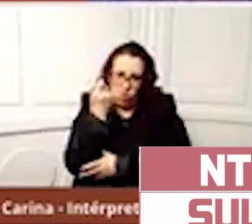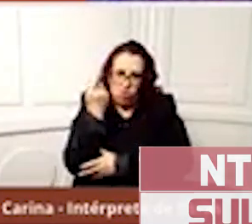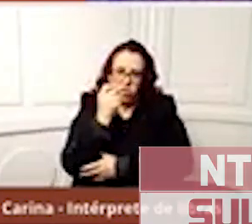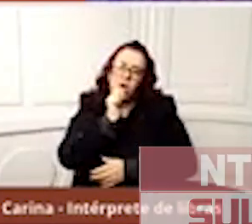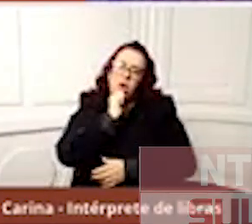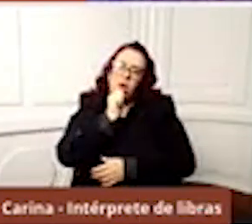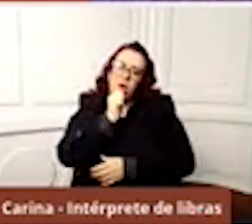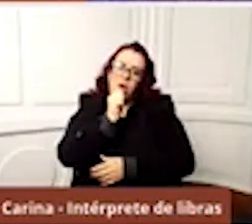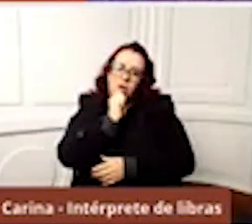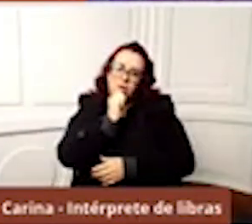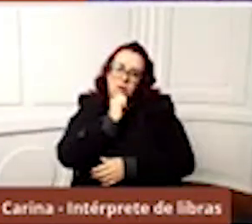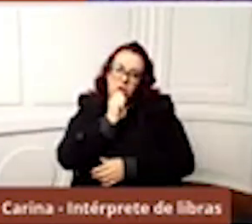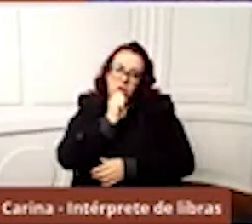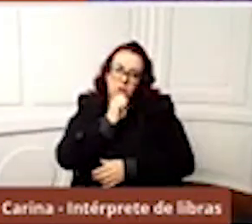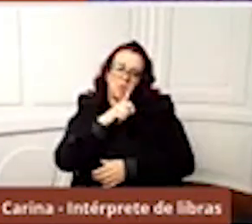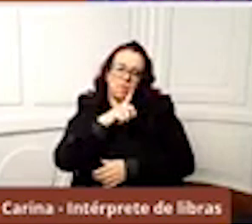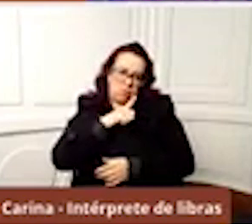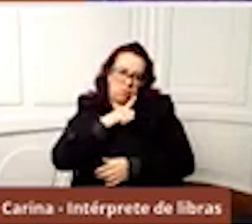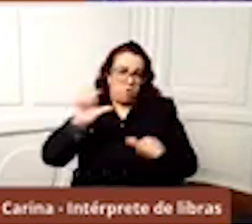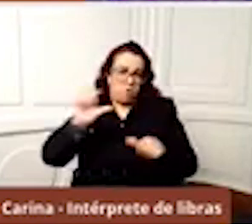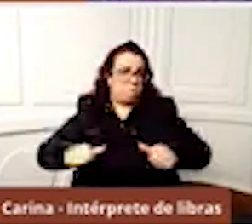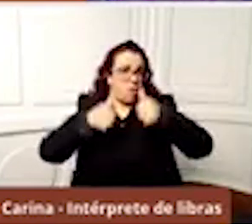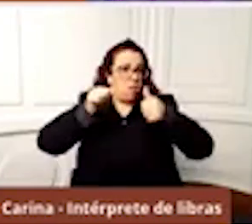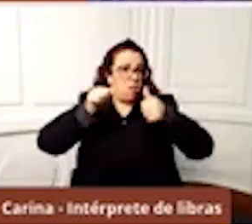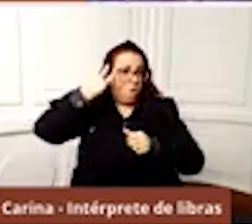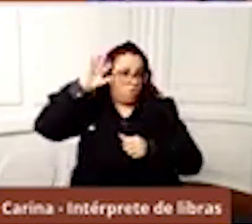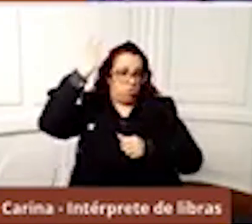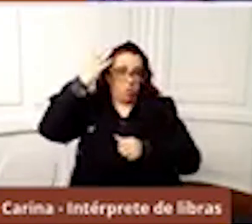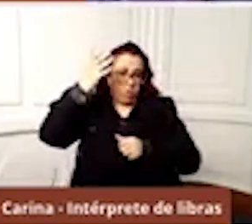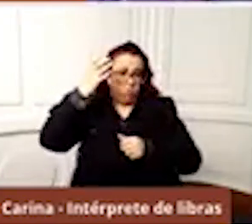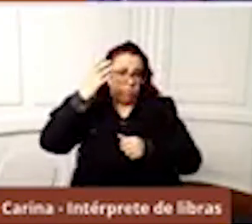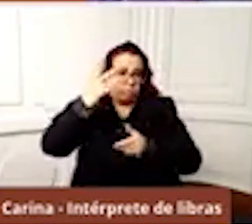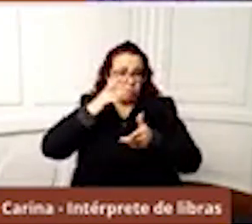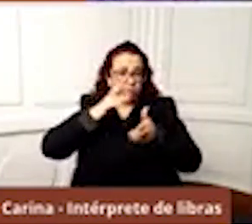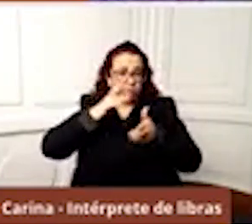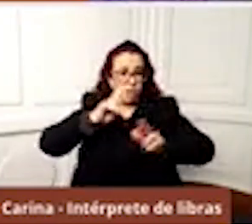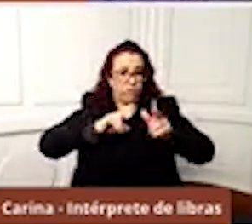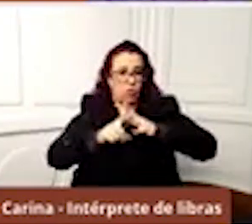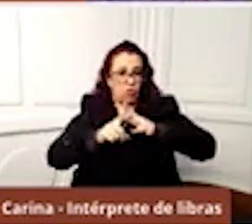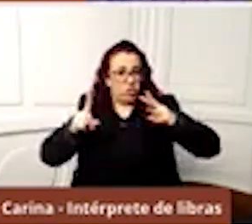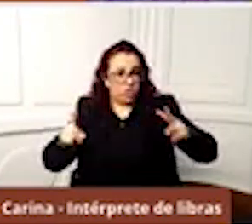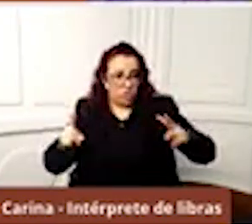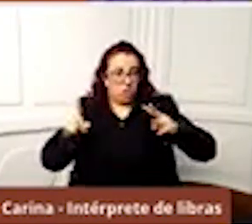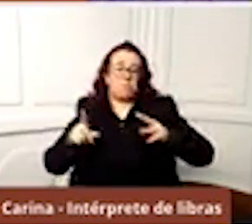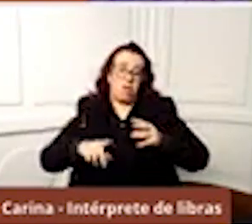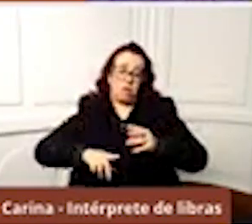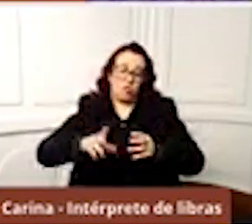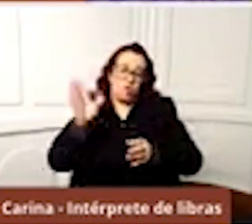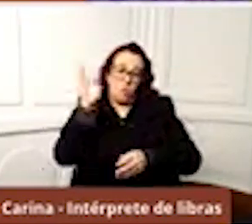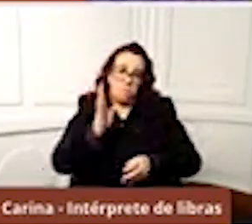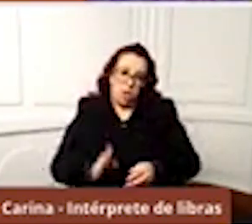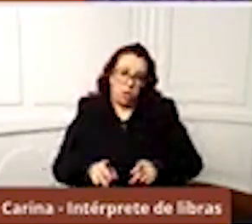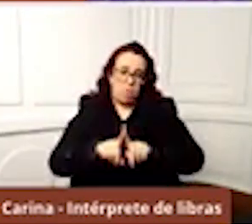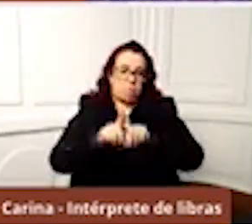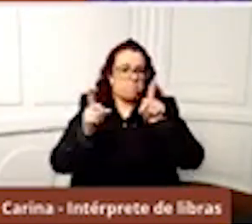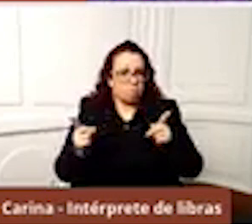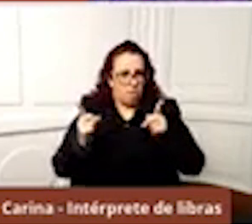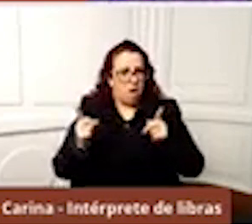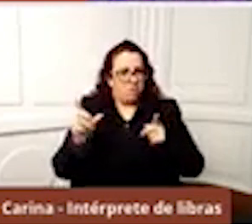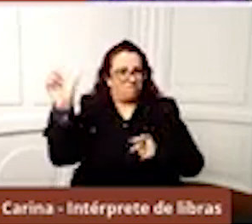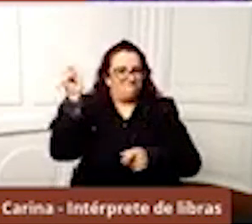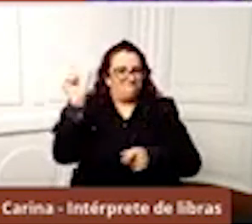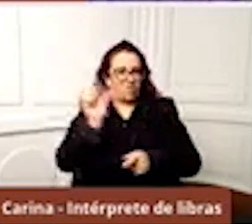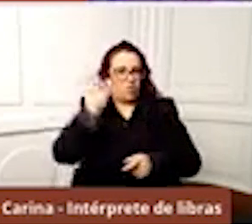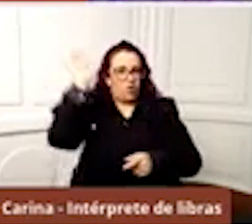está tendo dos melhores resultados em relação ao distanciamento do Brasil, como eu mostrei lá atrás, mas está diminuindo o percentual de